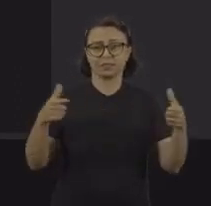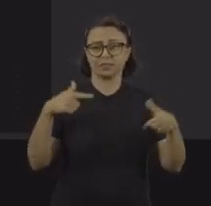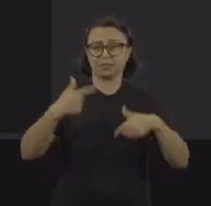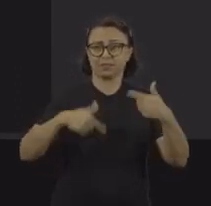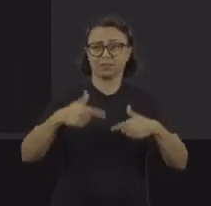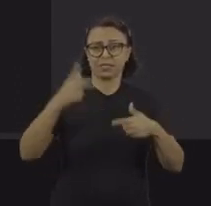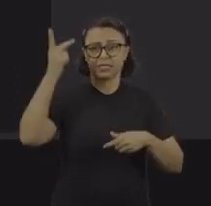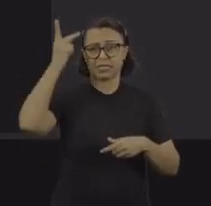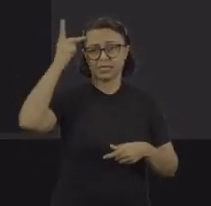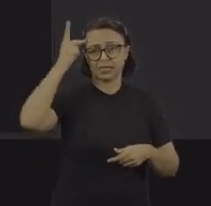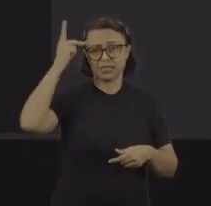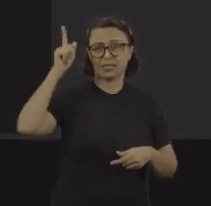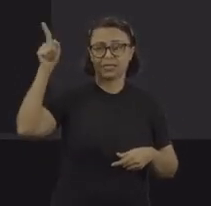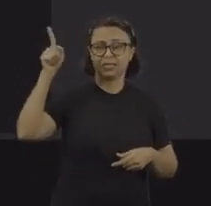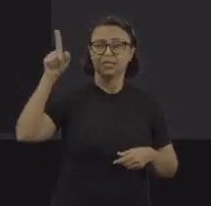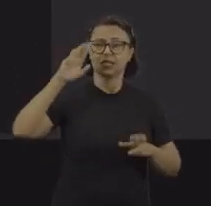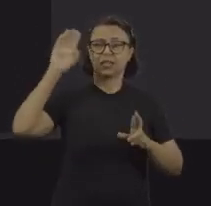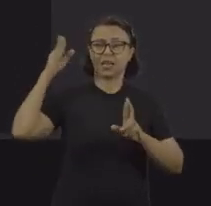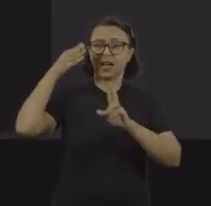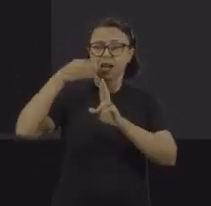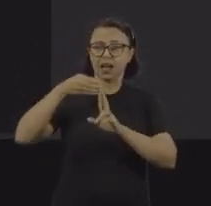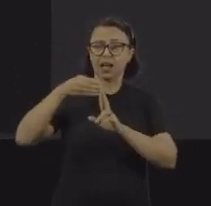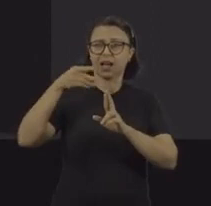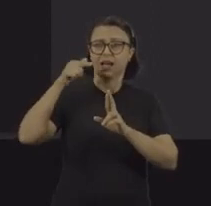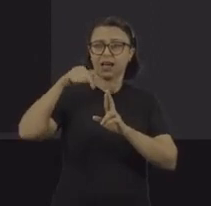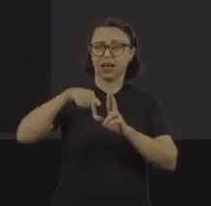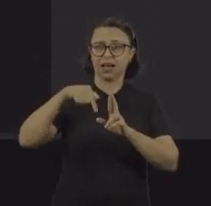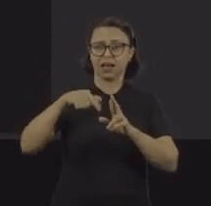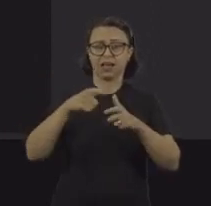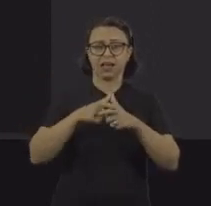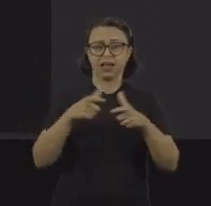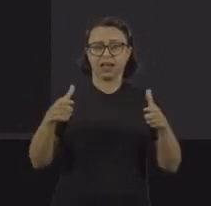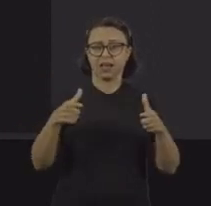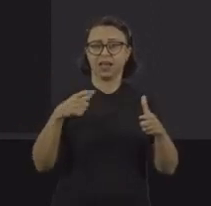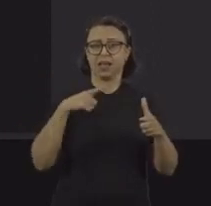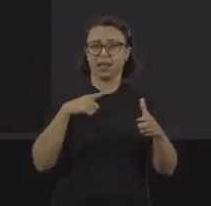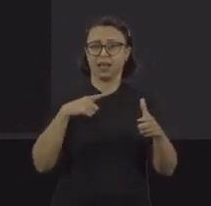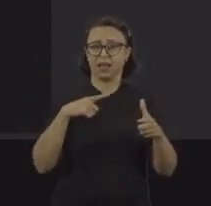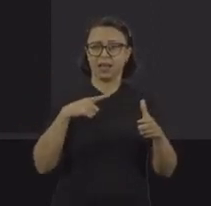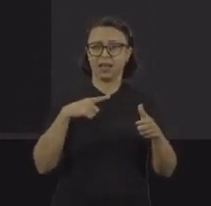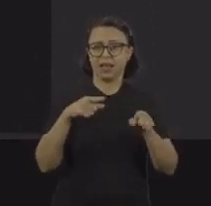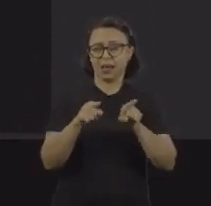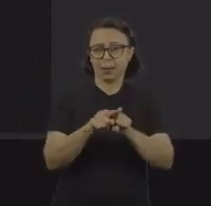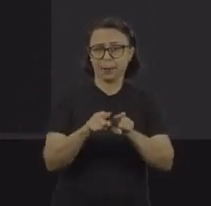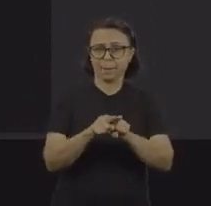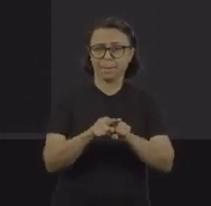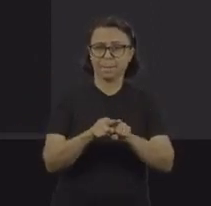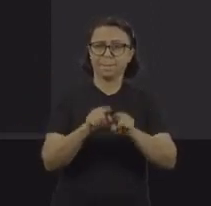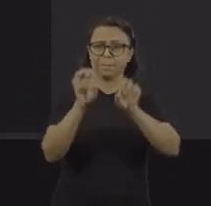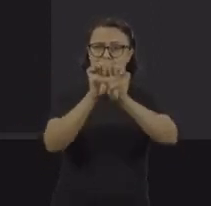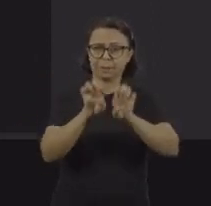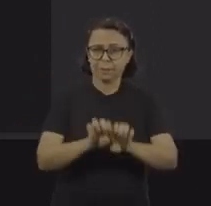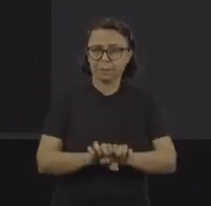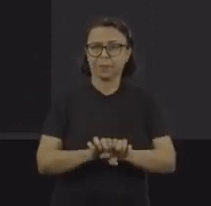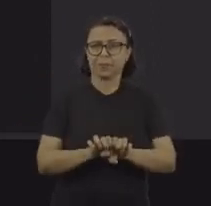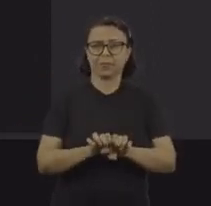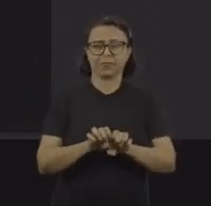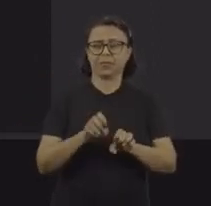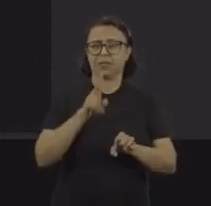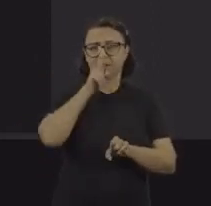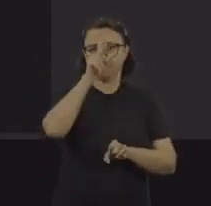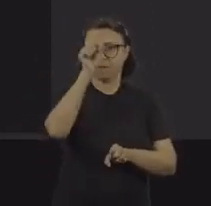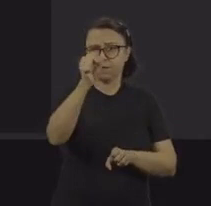casos em São Paulo se referem a imigrantes como vítimas. E aí, a questão do isolamento cultural é realmente muito